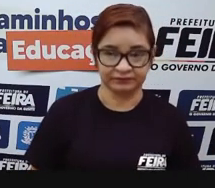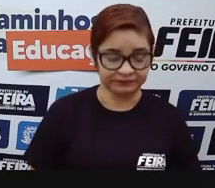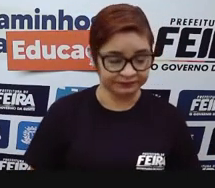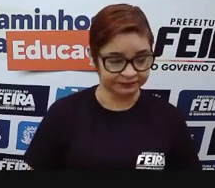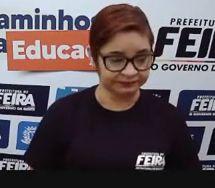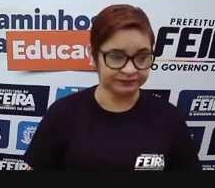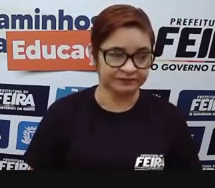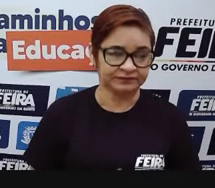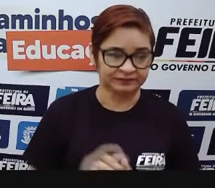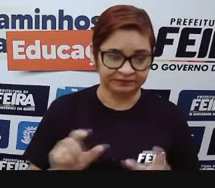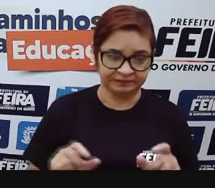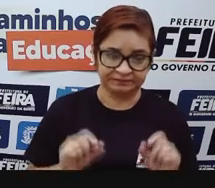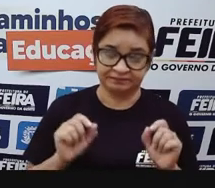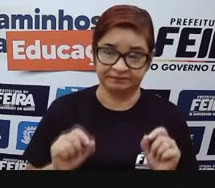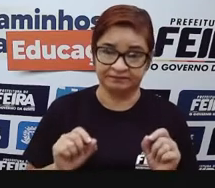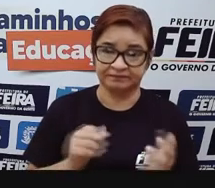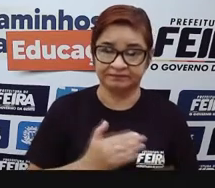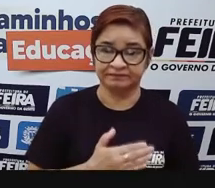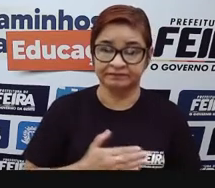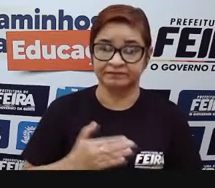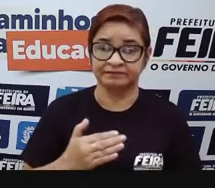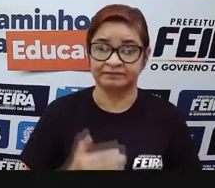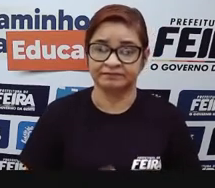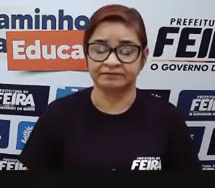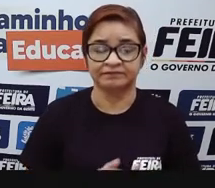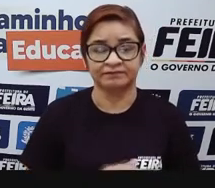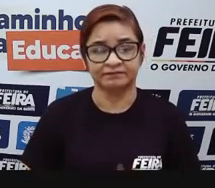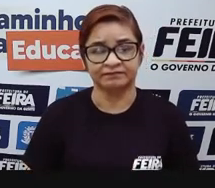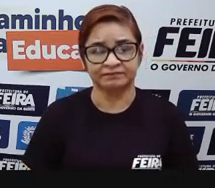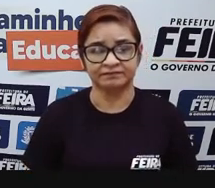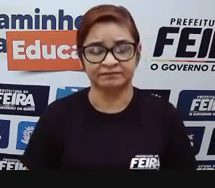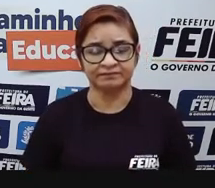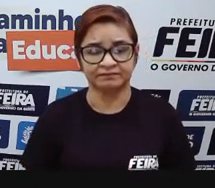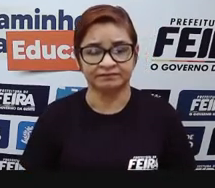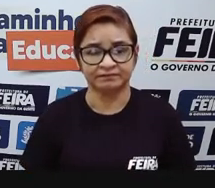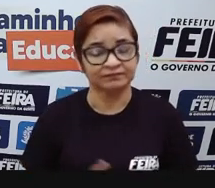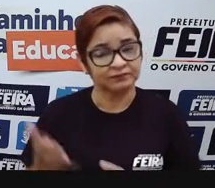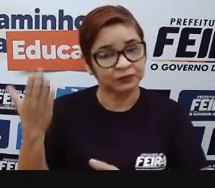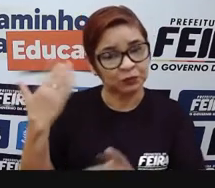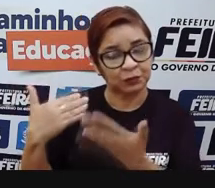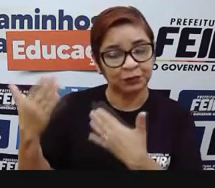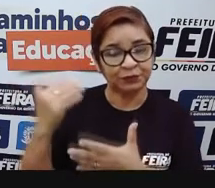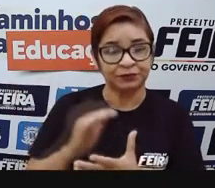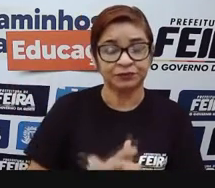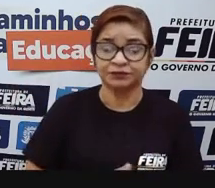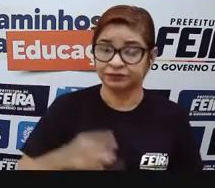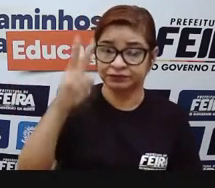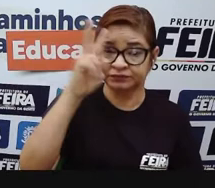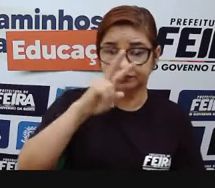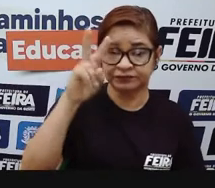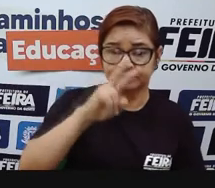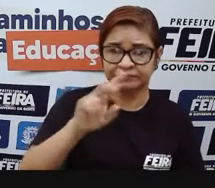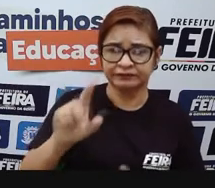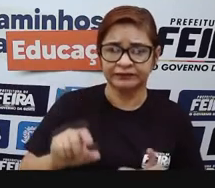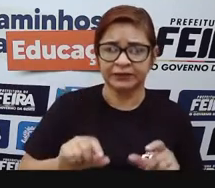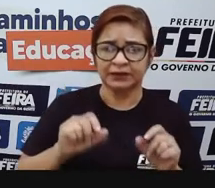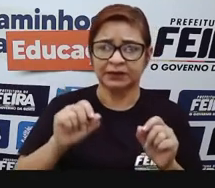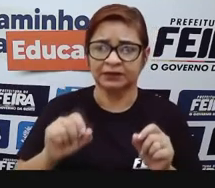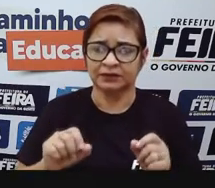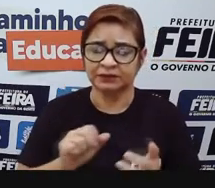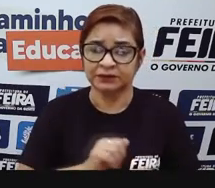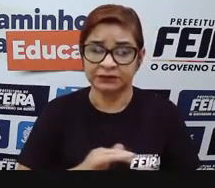E, para começar, eu quero fazer uma retomada com vocês. Lembram o que é atividade